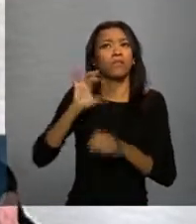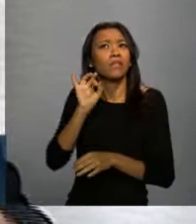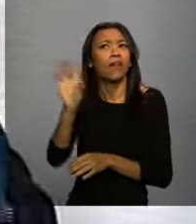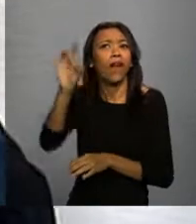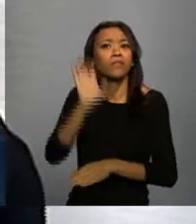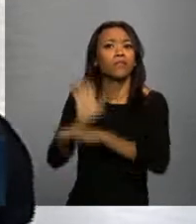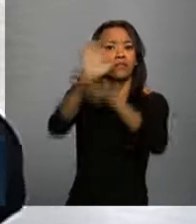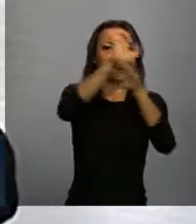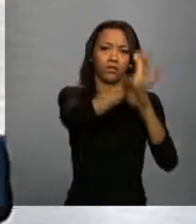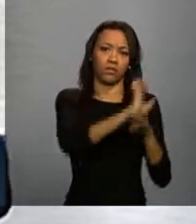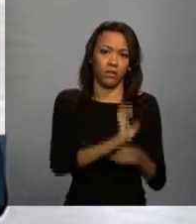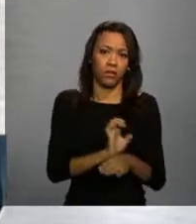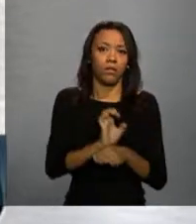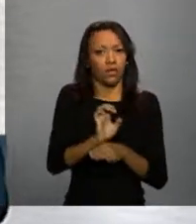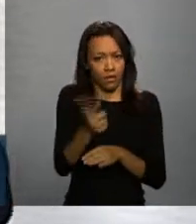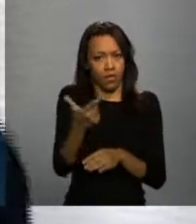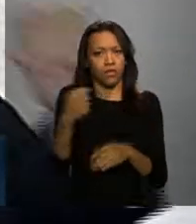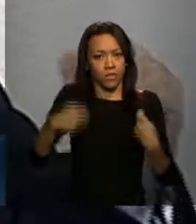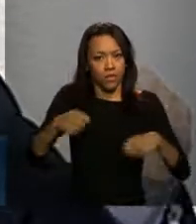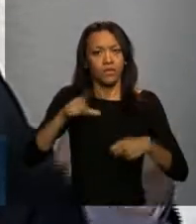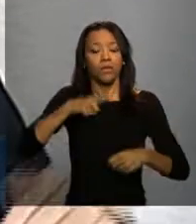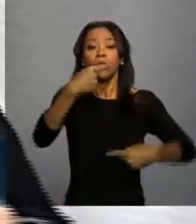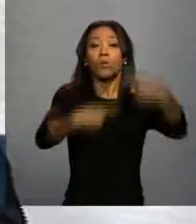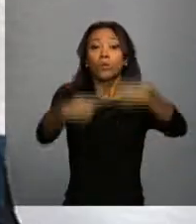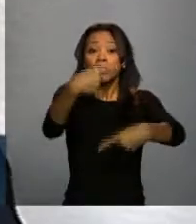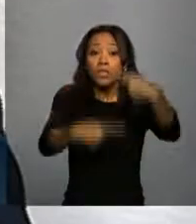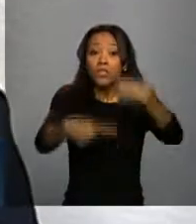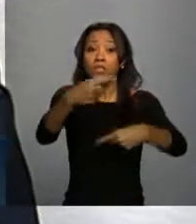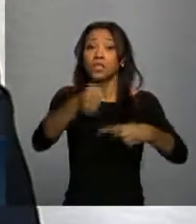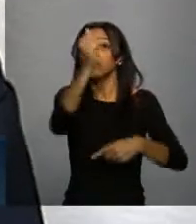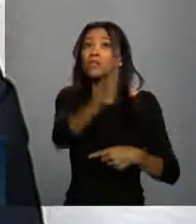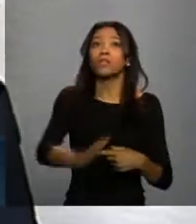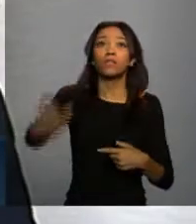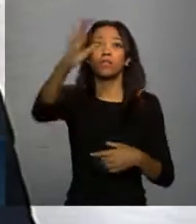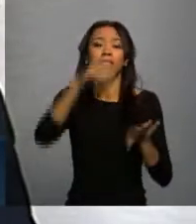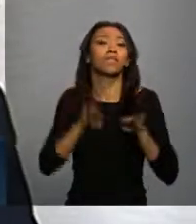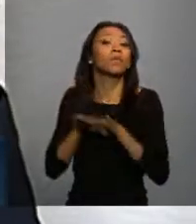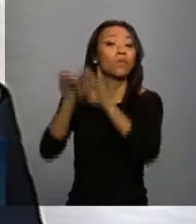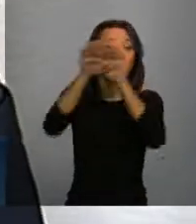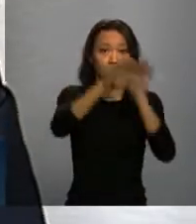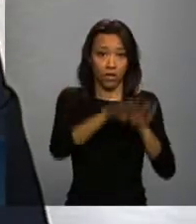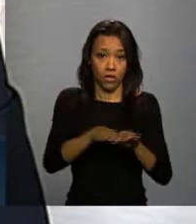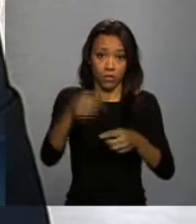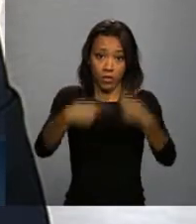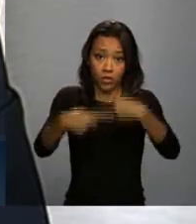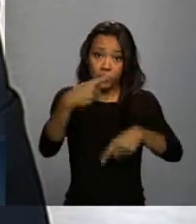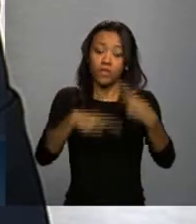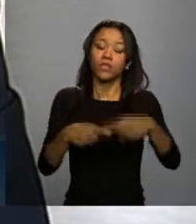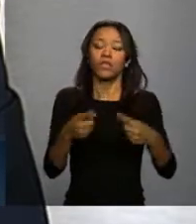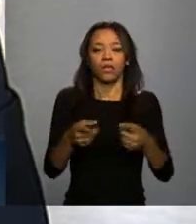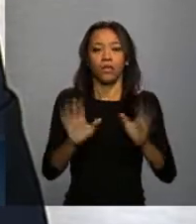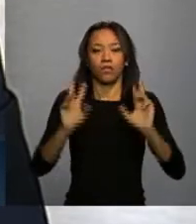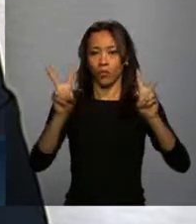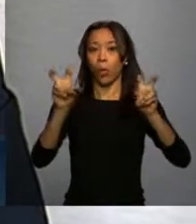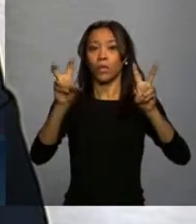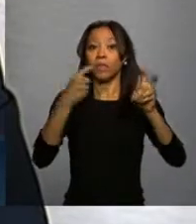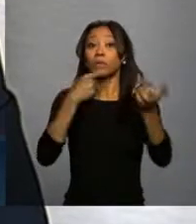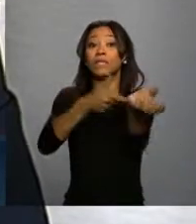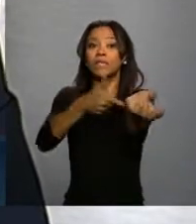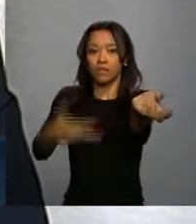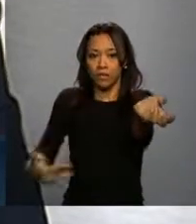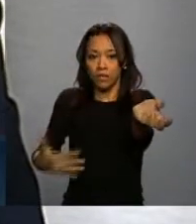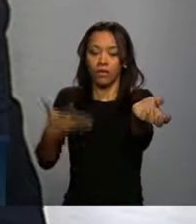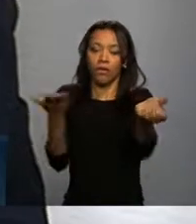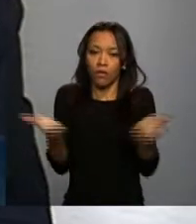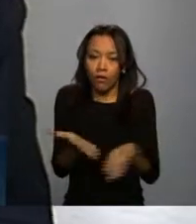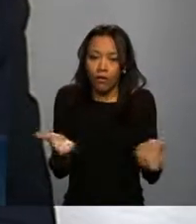que nós temos é ter uma política nacional que dê um padrão de qualidade como nós atingimos no que diz respeito ao sangue e hemoderivados, hoje o Brasil é